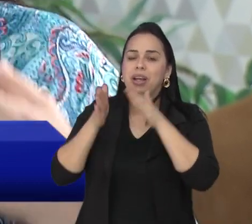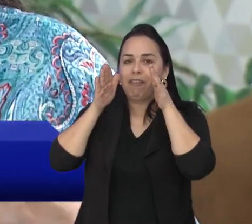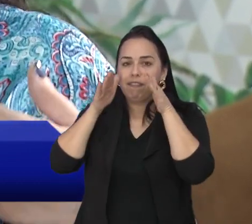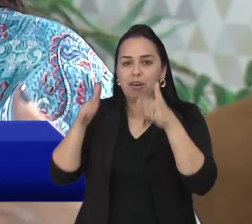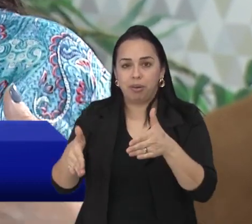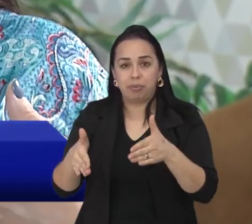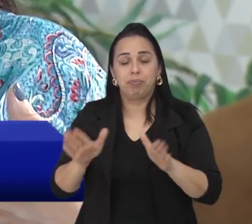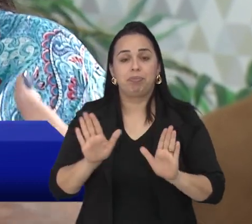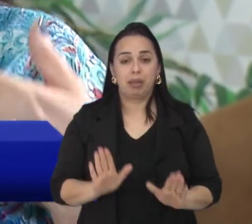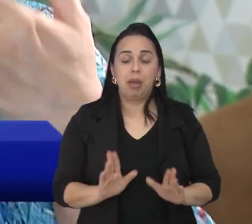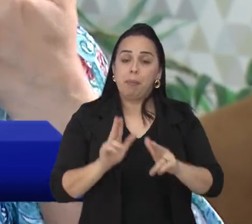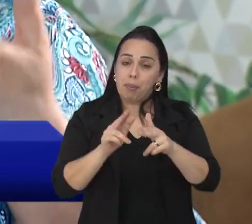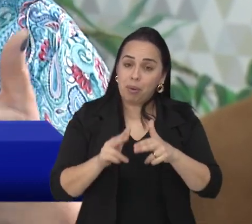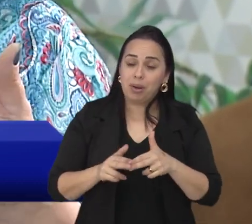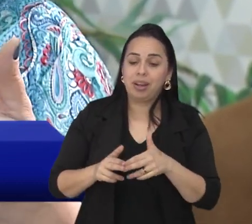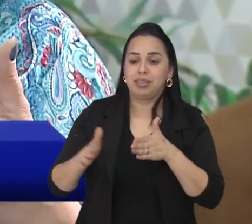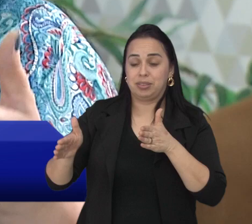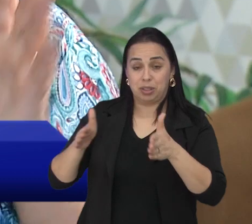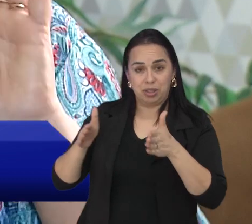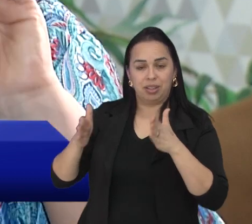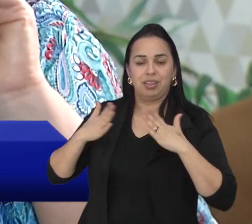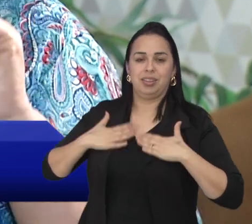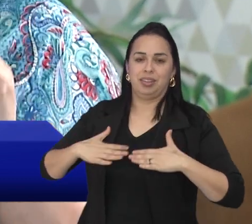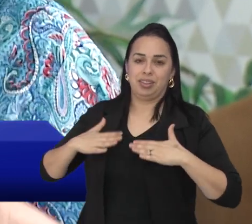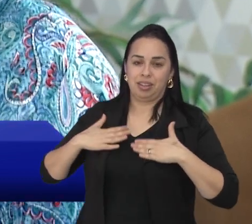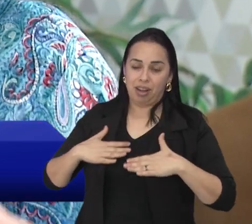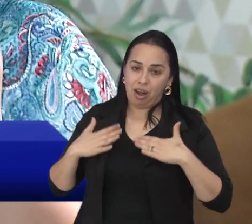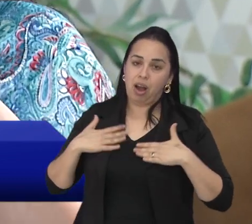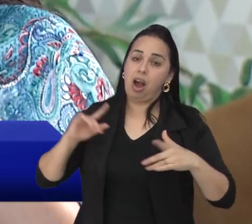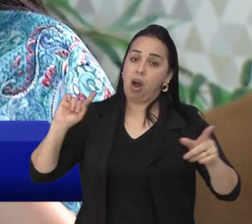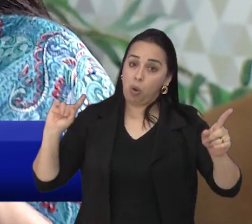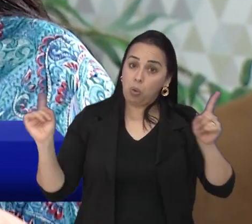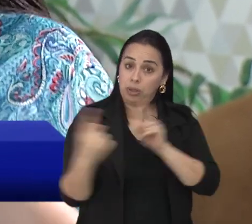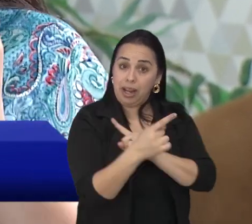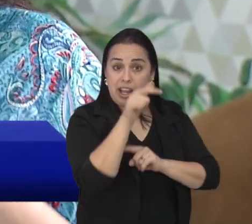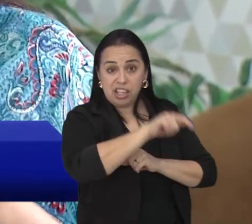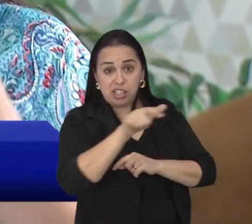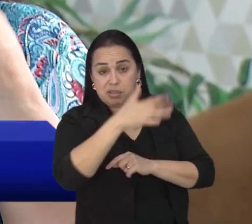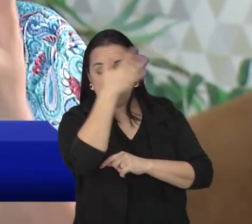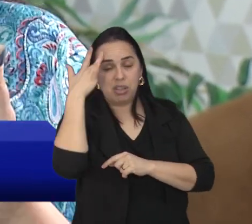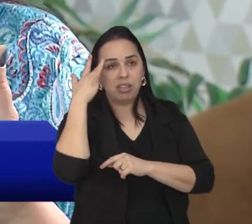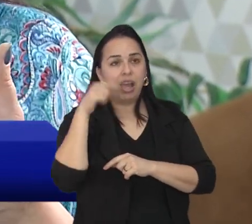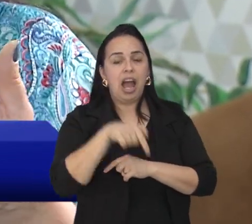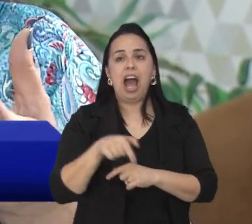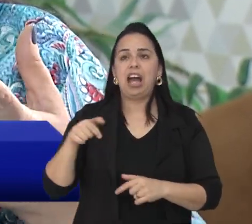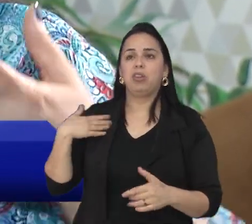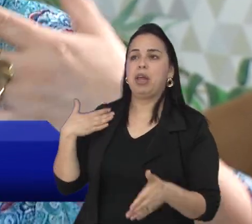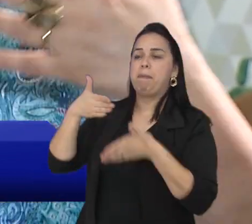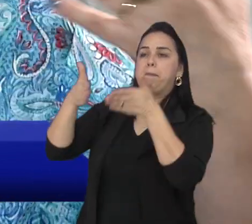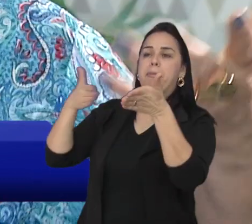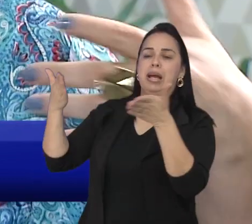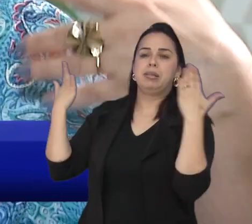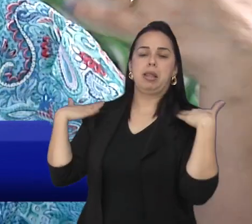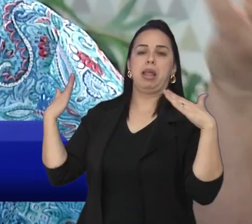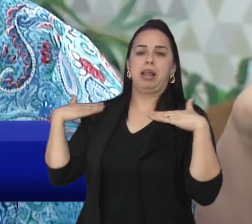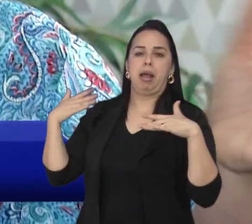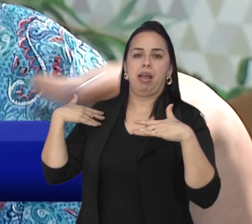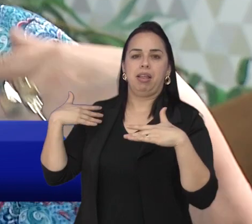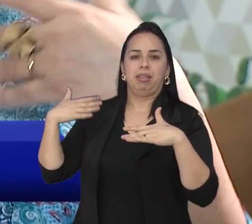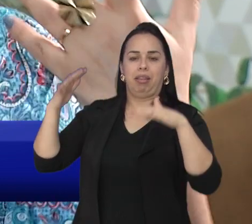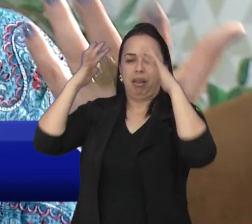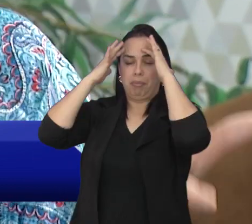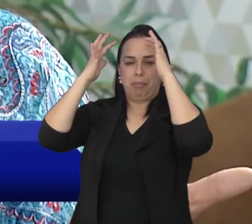você ficar um pouquinho no centro. E o ósseo criativo, ao contrário do que muitas pessoas pensam, não é você sair e se